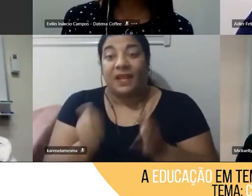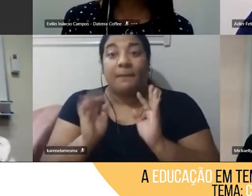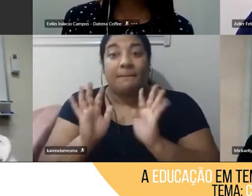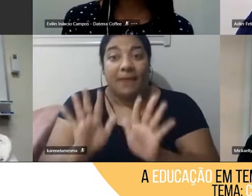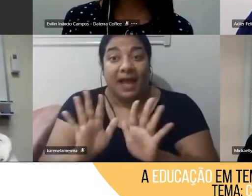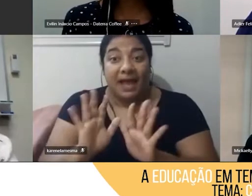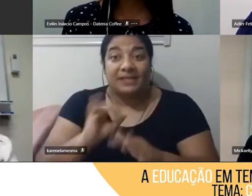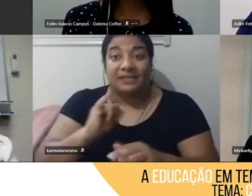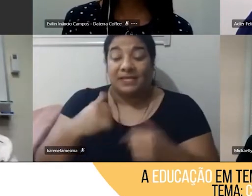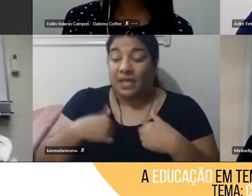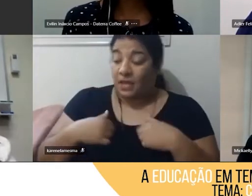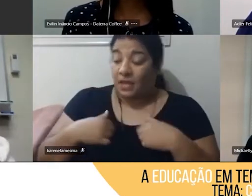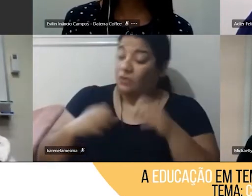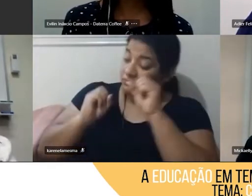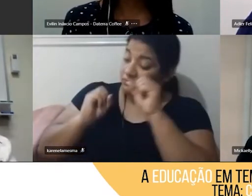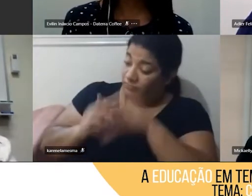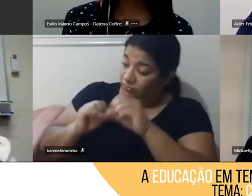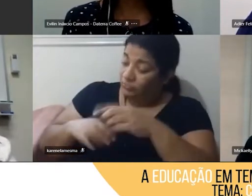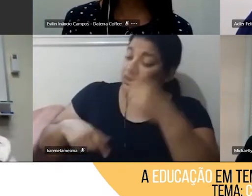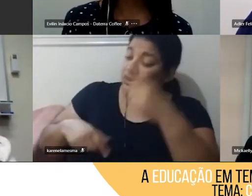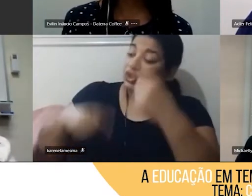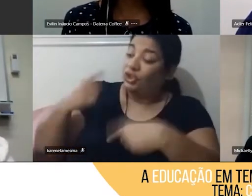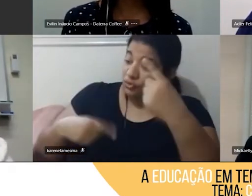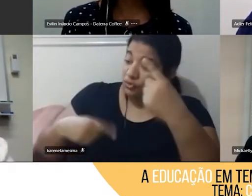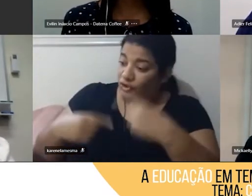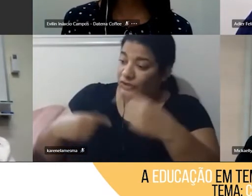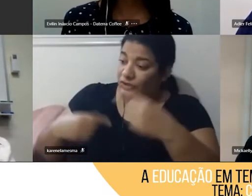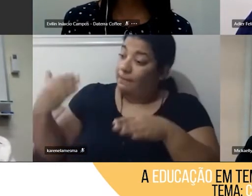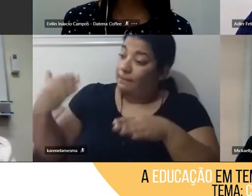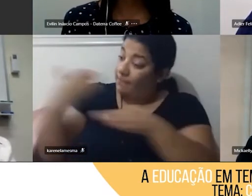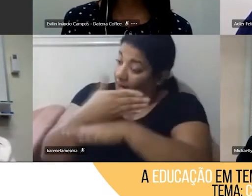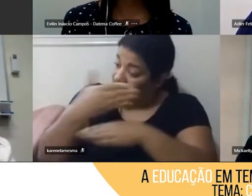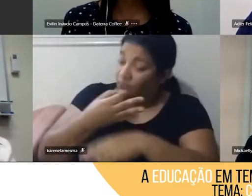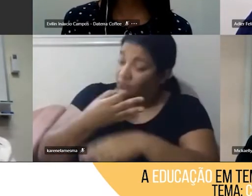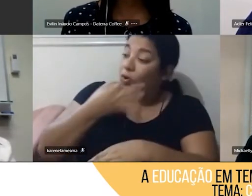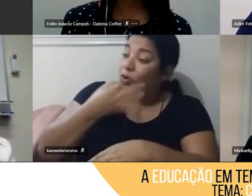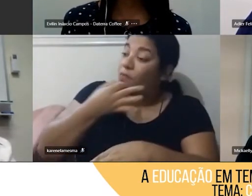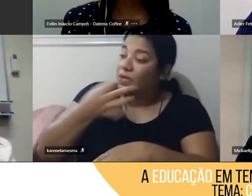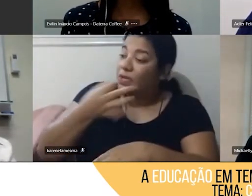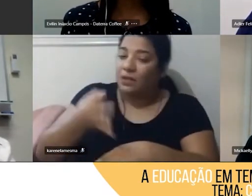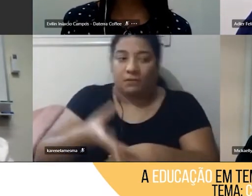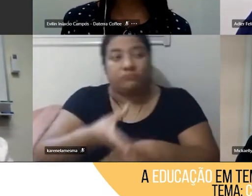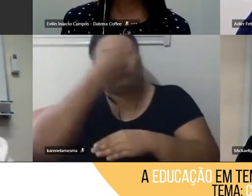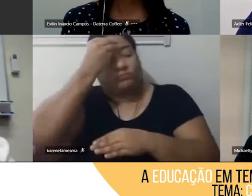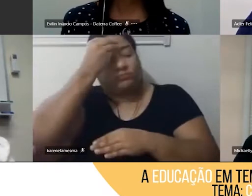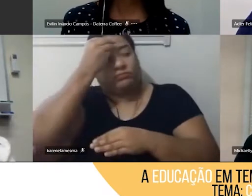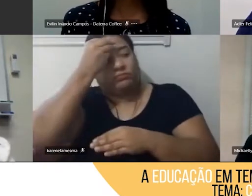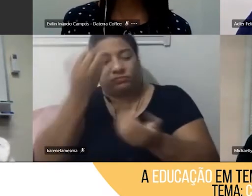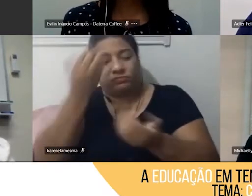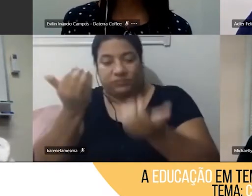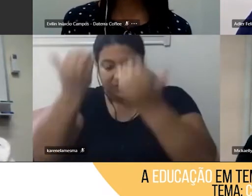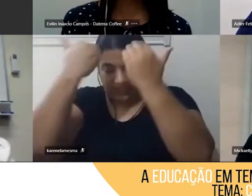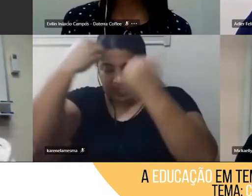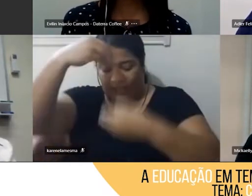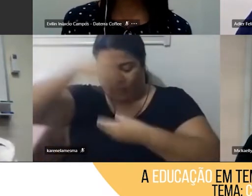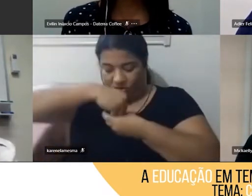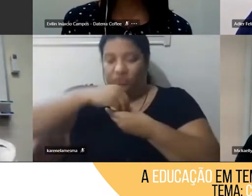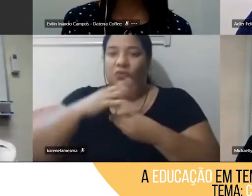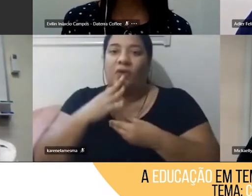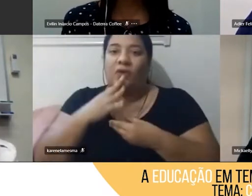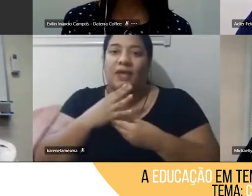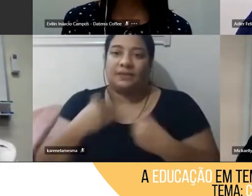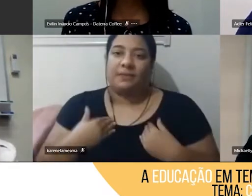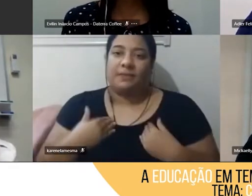falei, se eu discuti, se eu participei, aí sim aquilo ali fica dentro de mim, e aí eu adquiri um conhecimento,